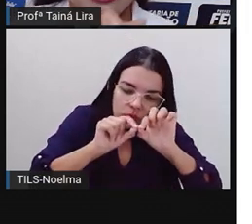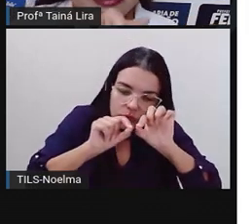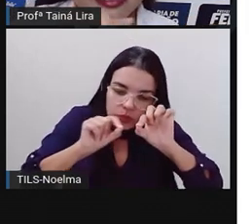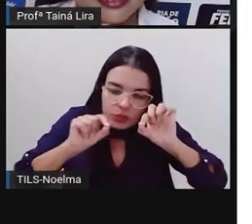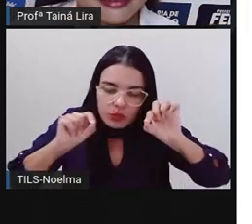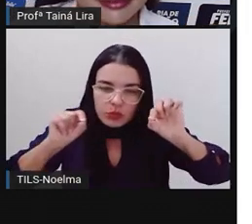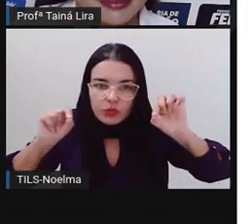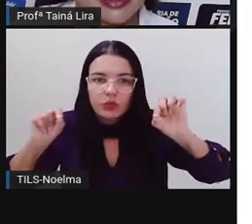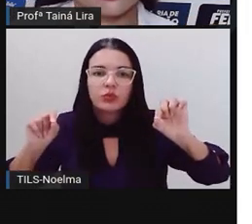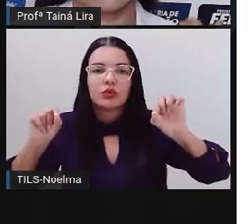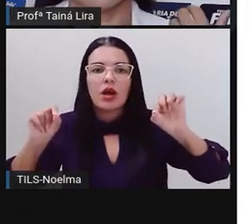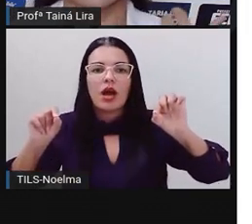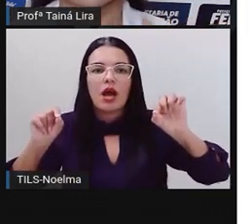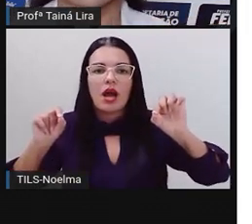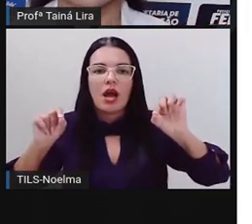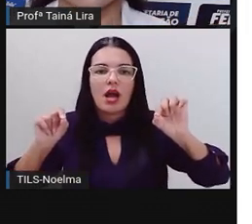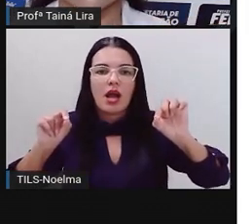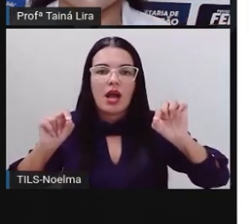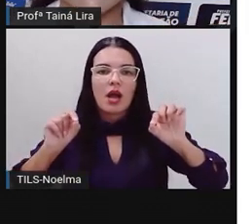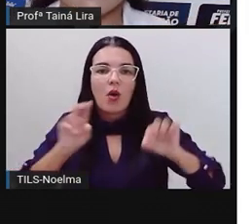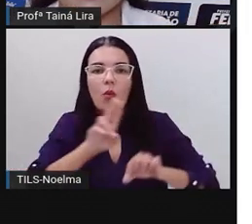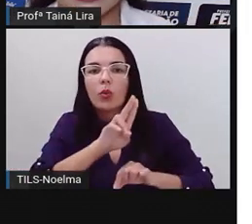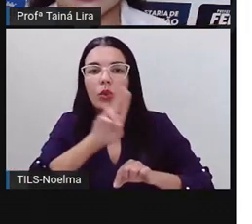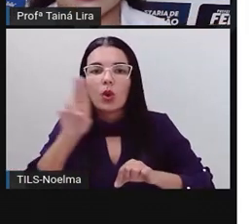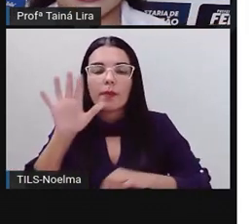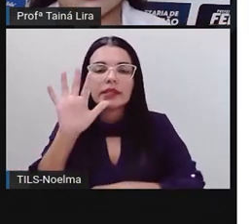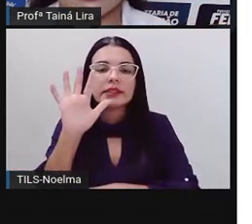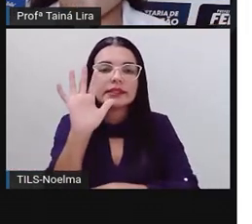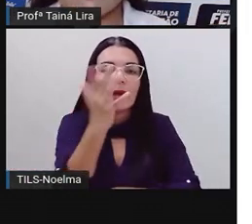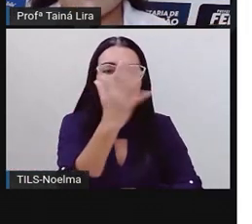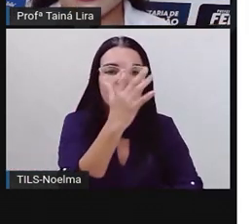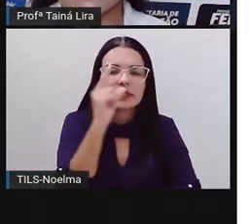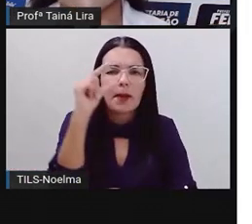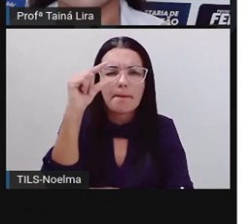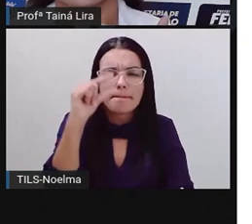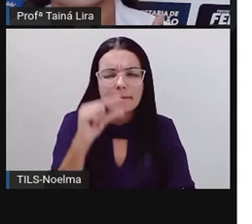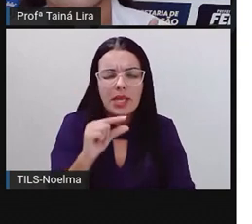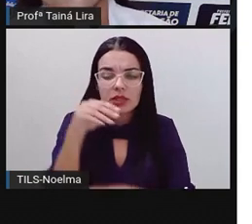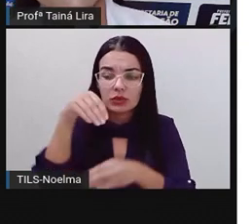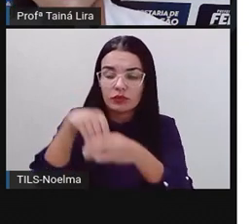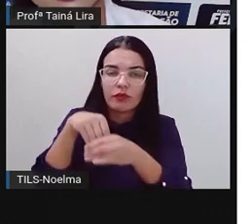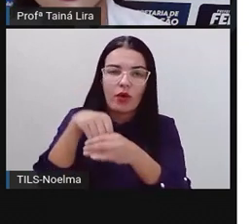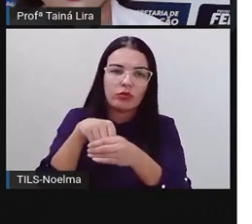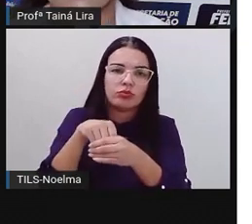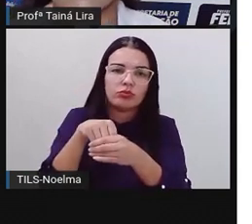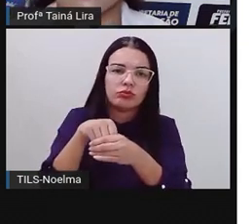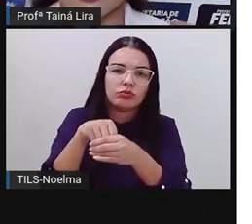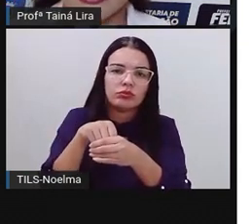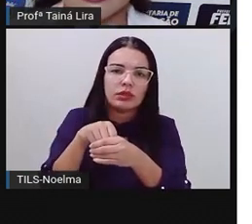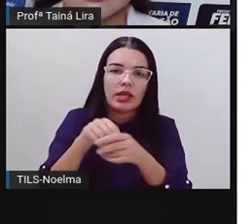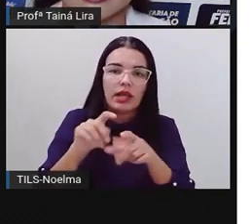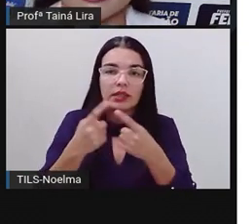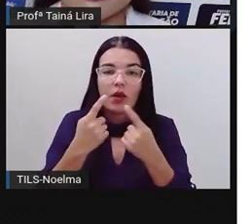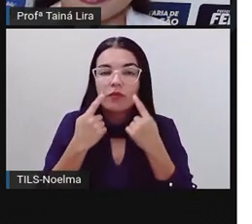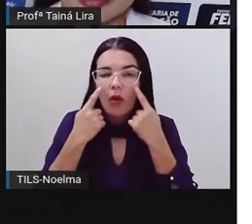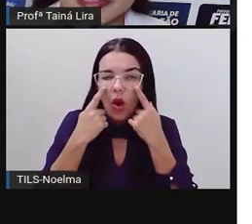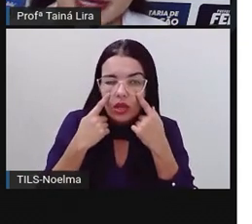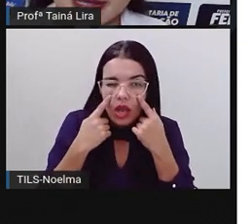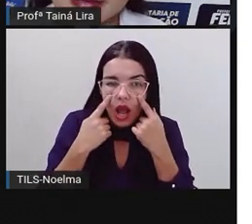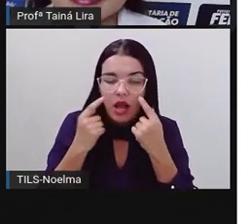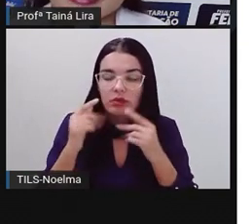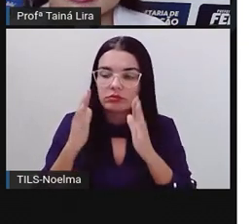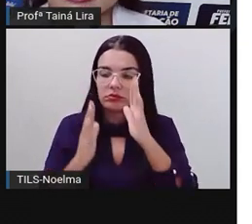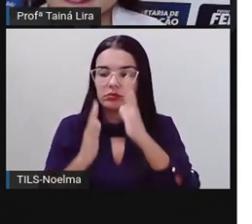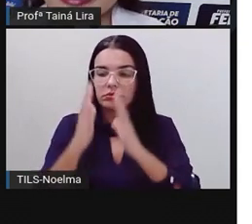passar um tracinho embaixo do nome da planta que teve menos voltos. Aí, ó, eu vou